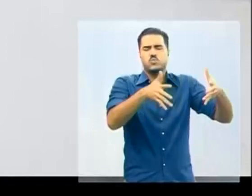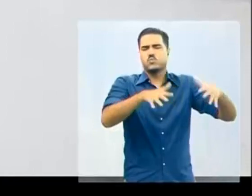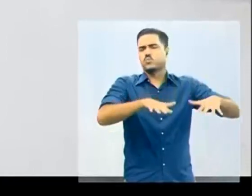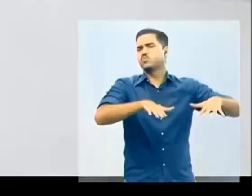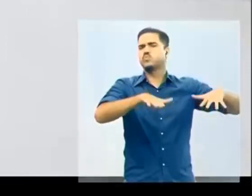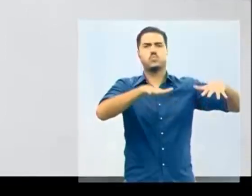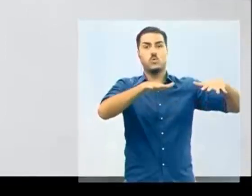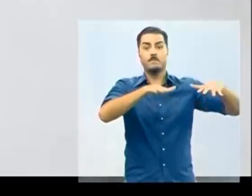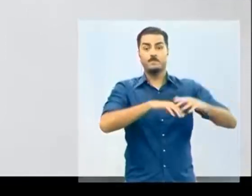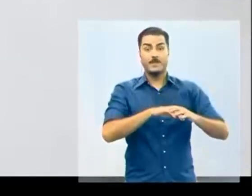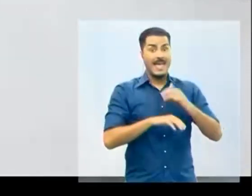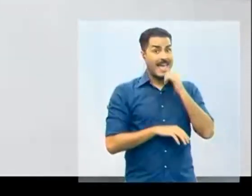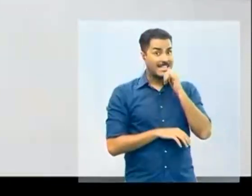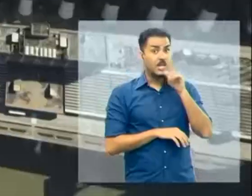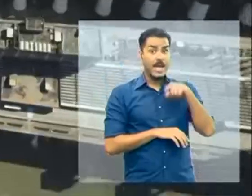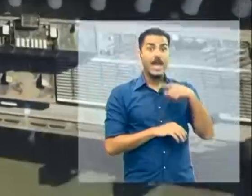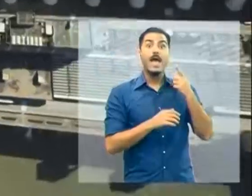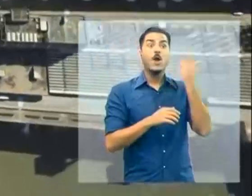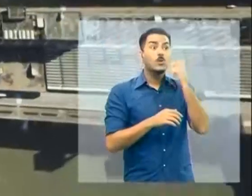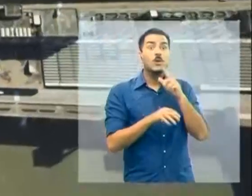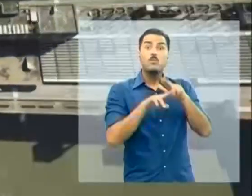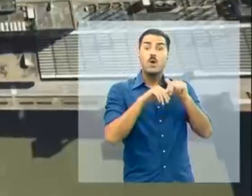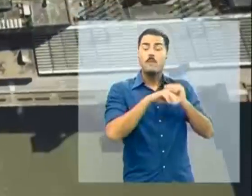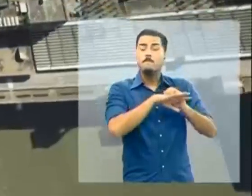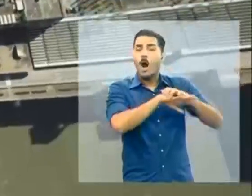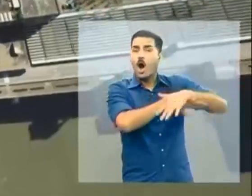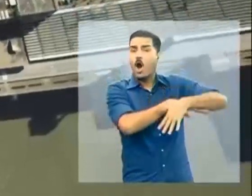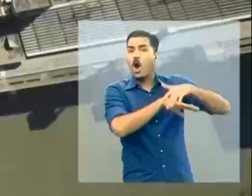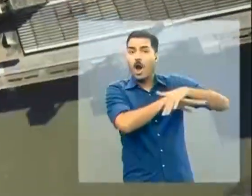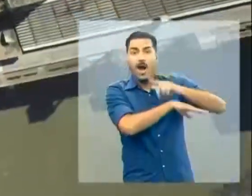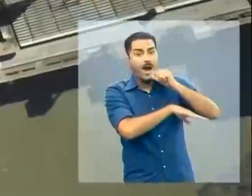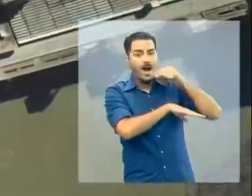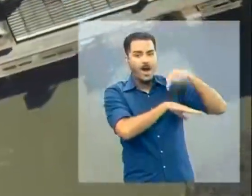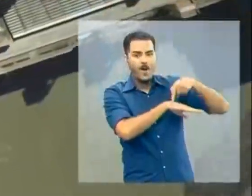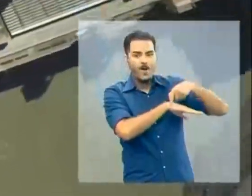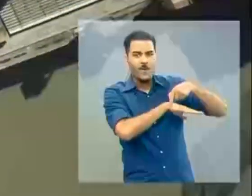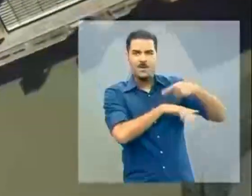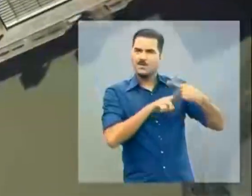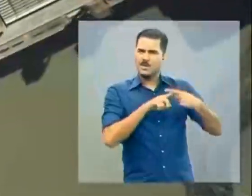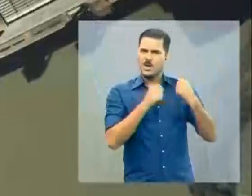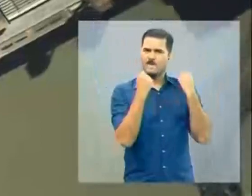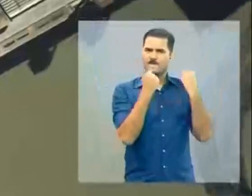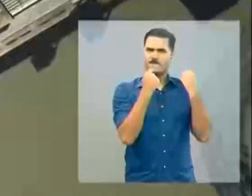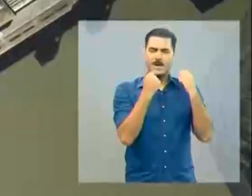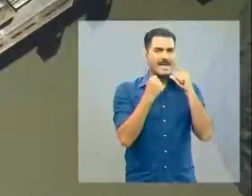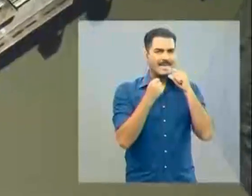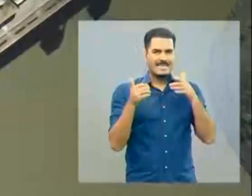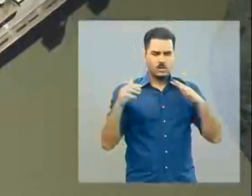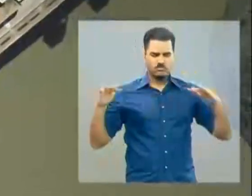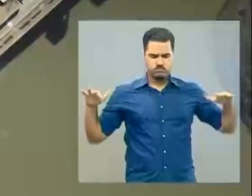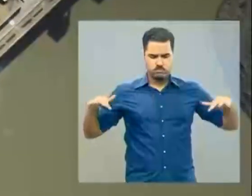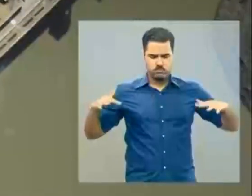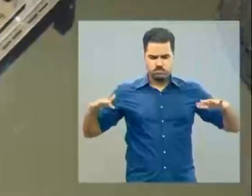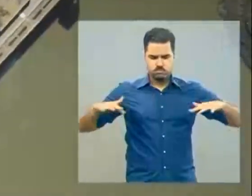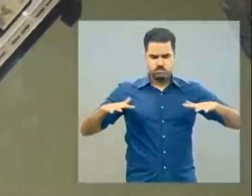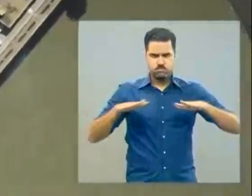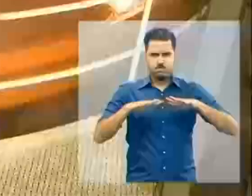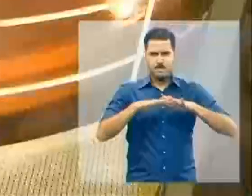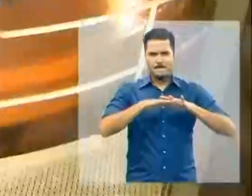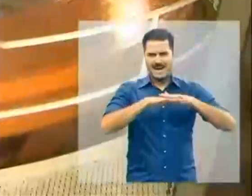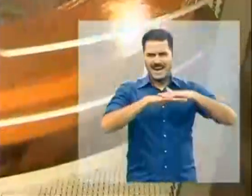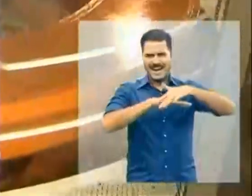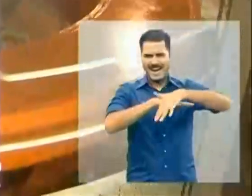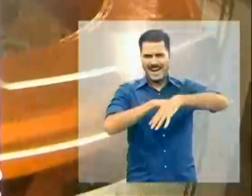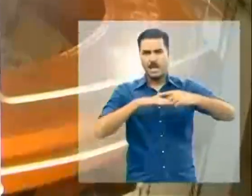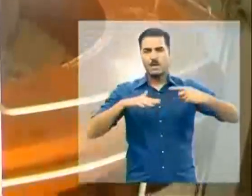Energia que vem da água. Ela é produzida a partir do potencial hidráulico dos rios. Com a pressão da água, a